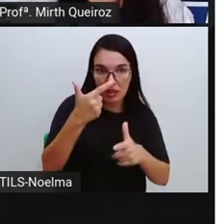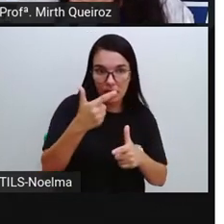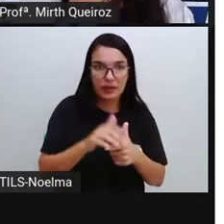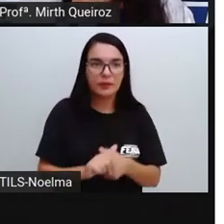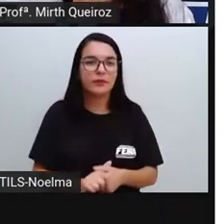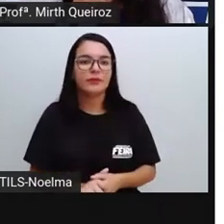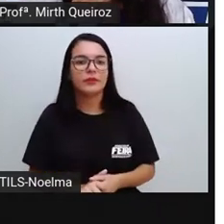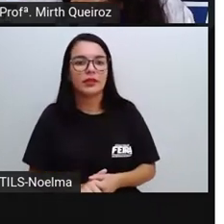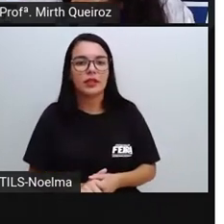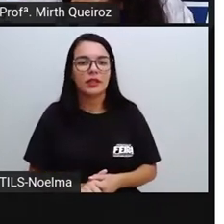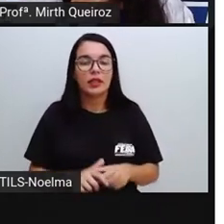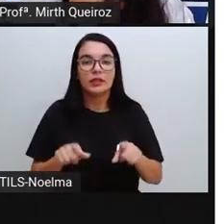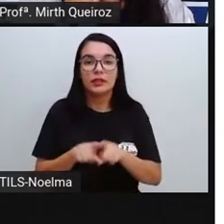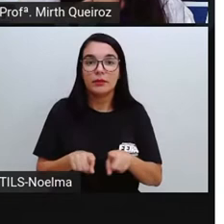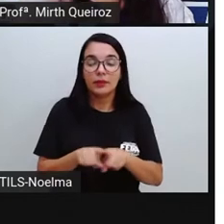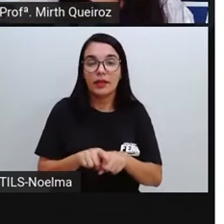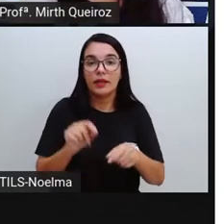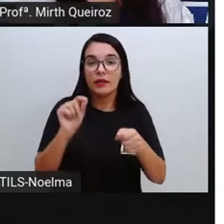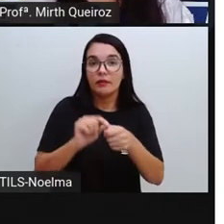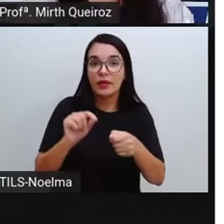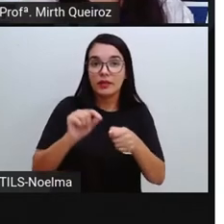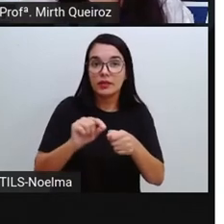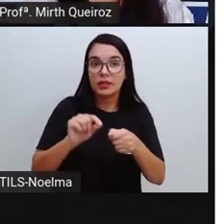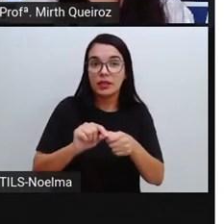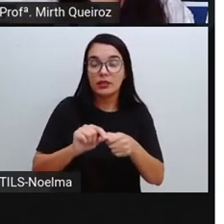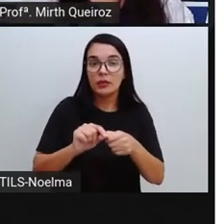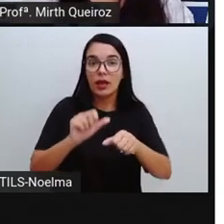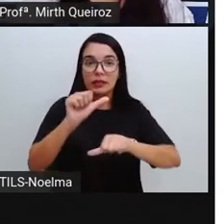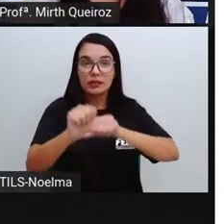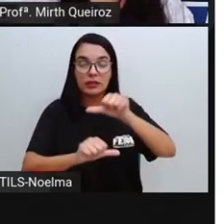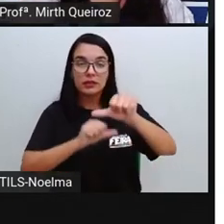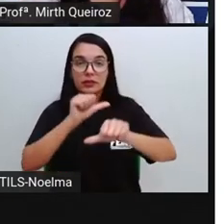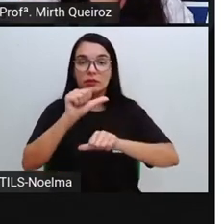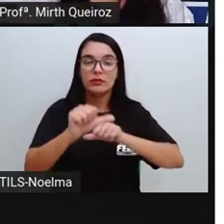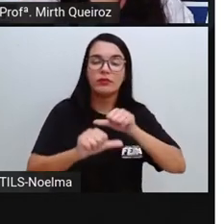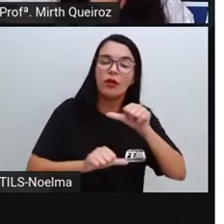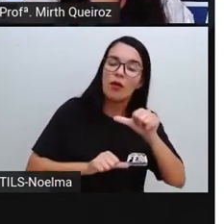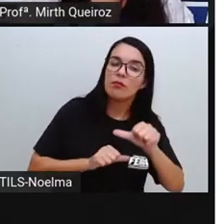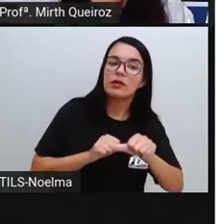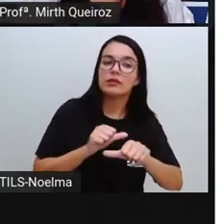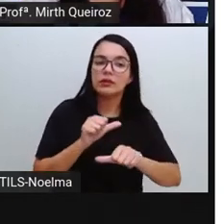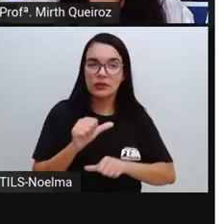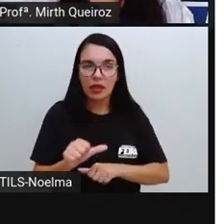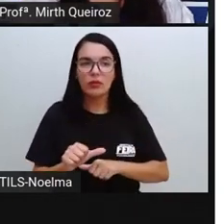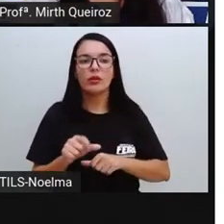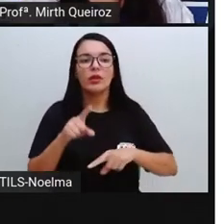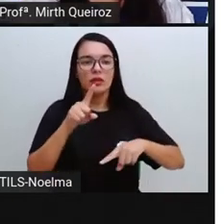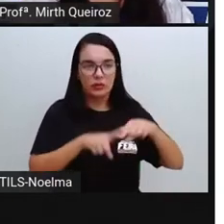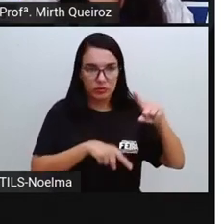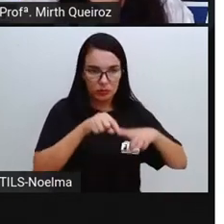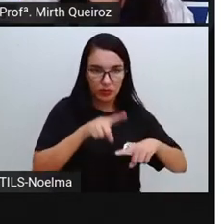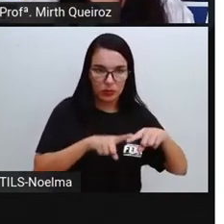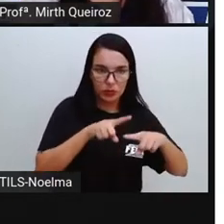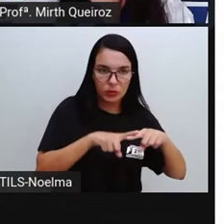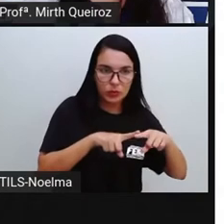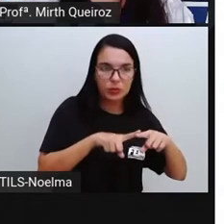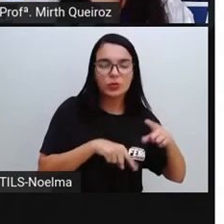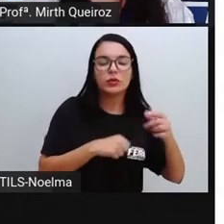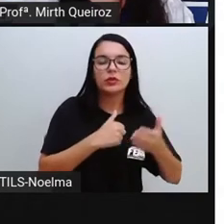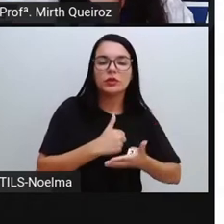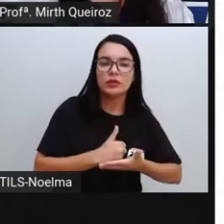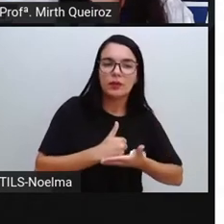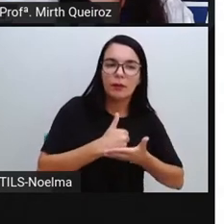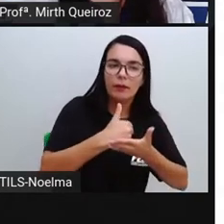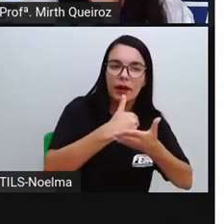a gente já tem até algumas agroindústrias, né? Que estão localizadas aí no meio rural para processar esses produtos